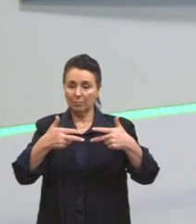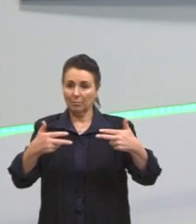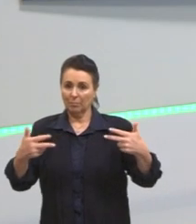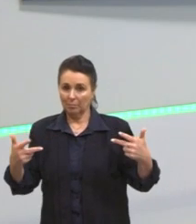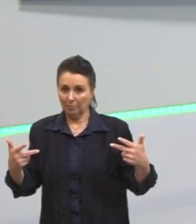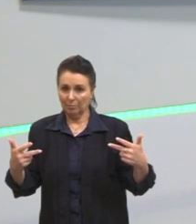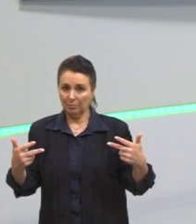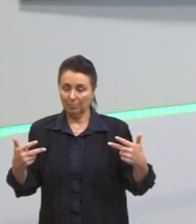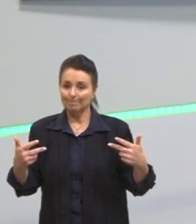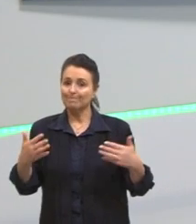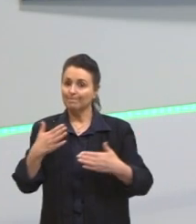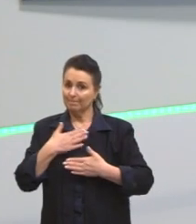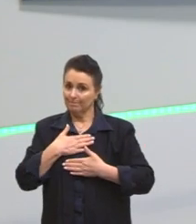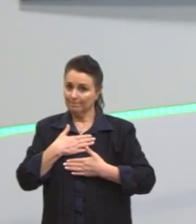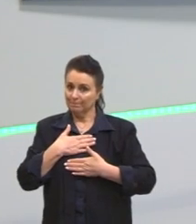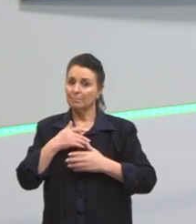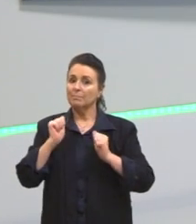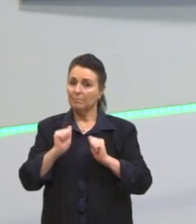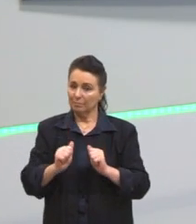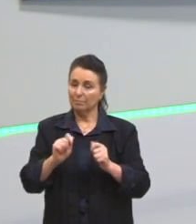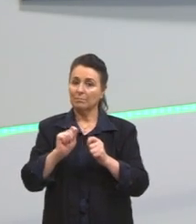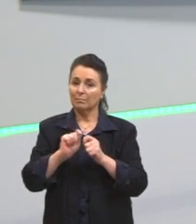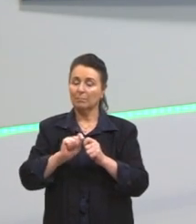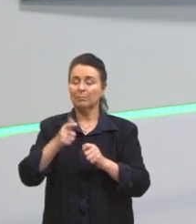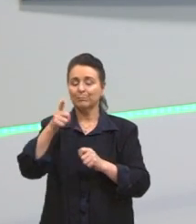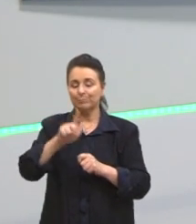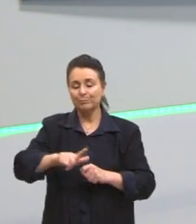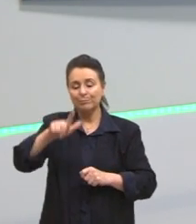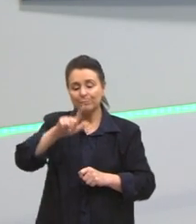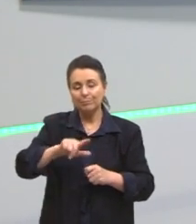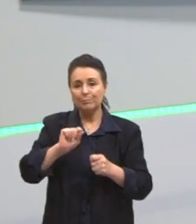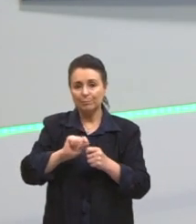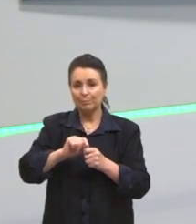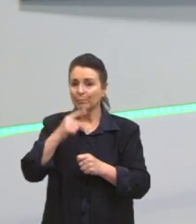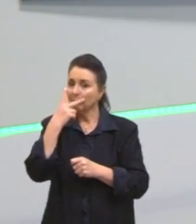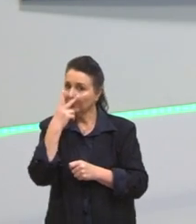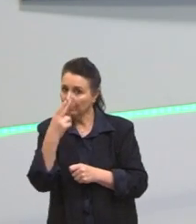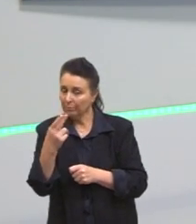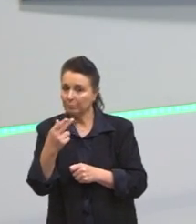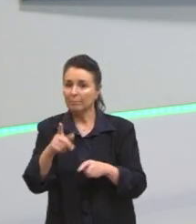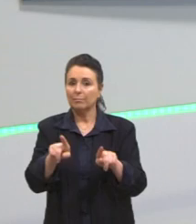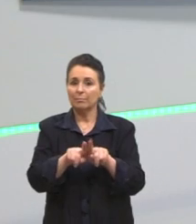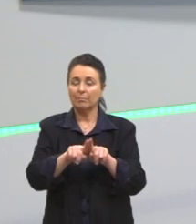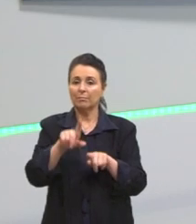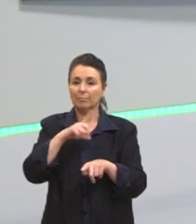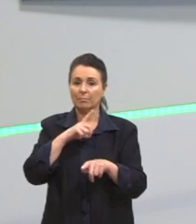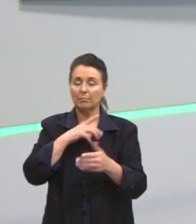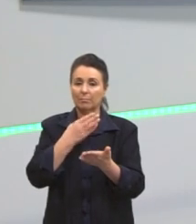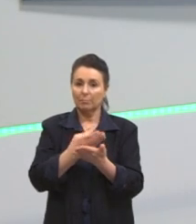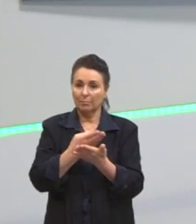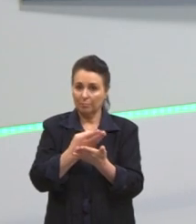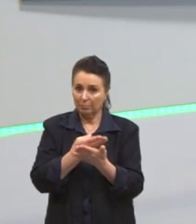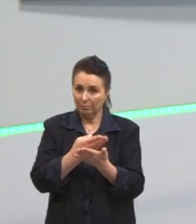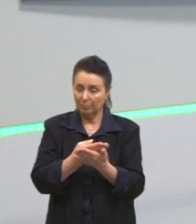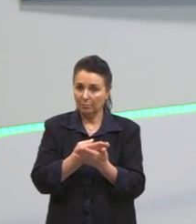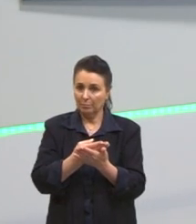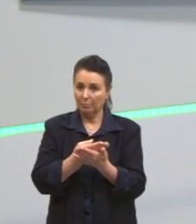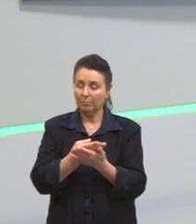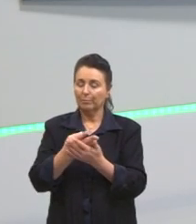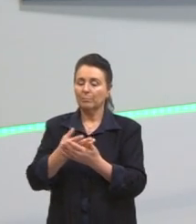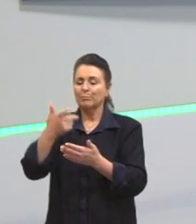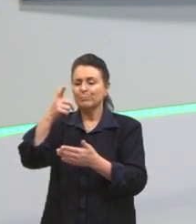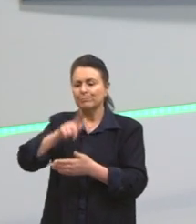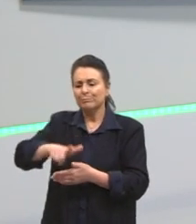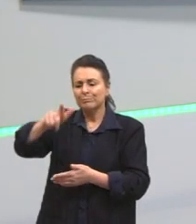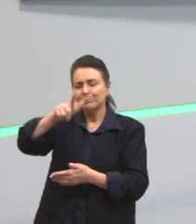me proporciona para que eu não repita novamente. Nós temos também uma aula sobre essa repetição